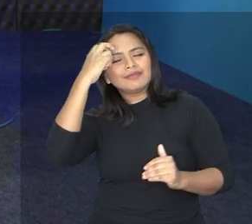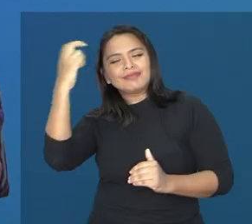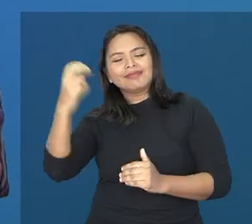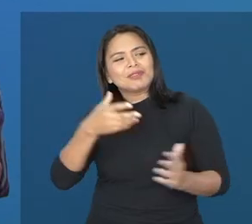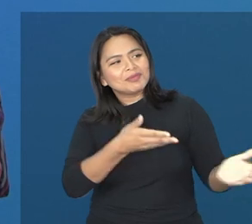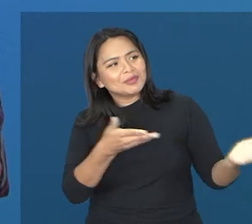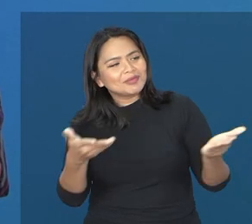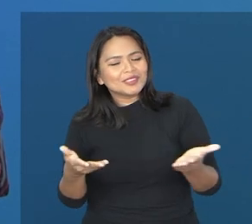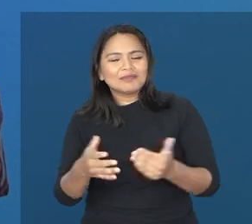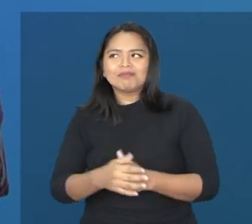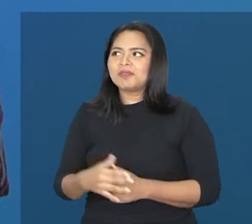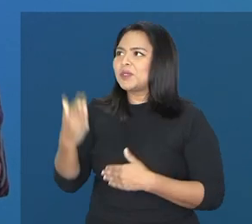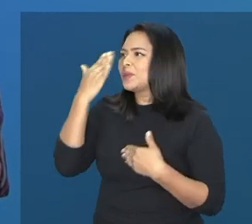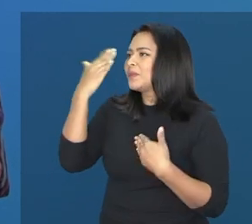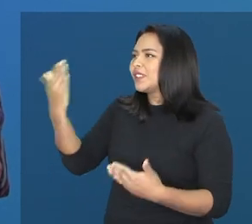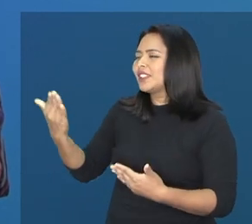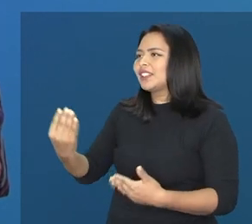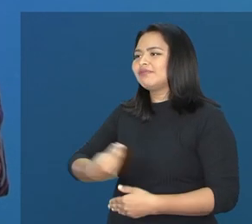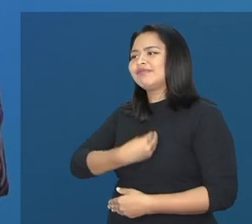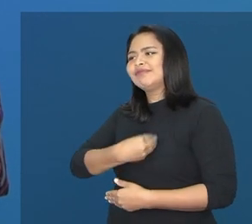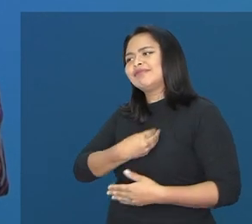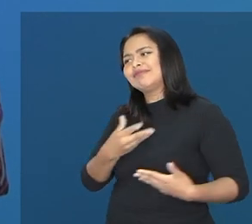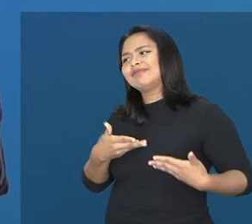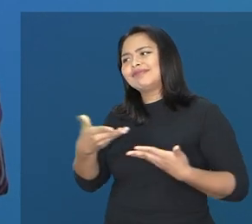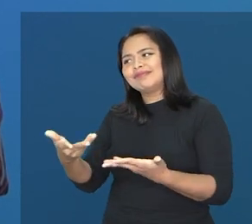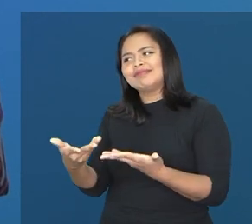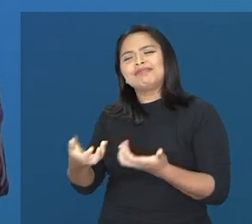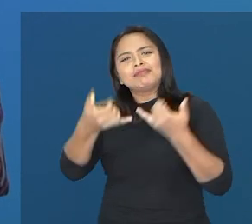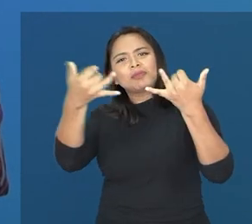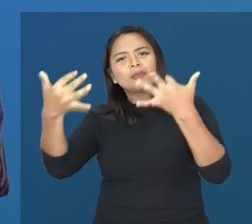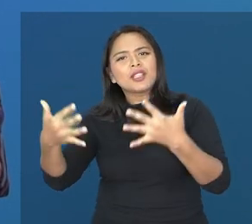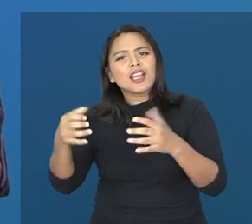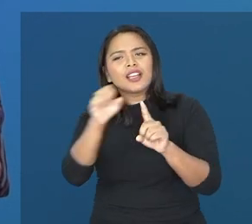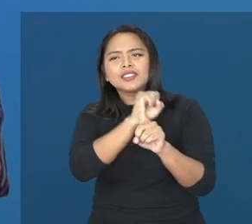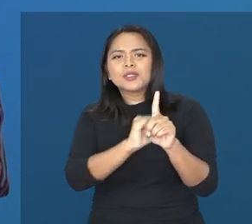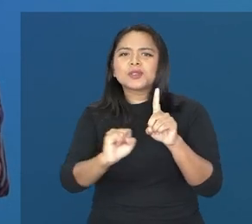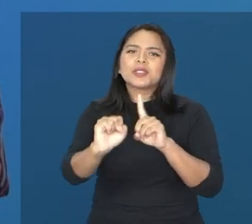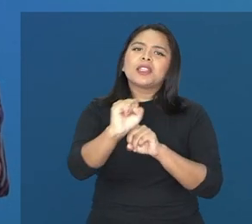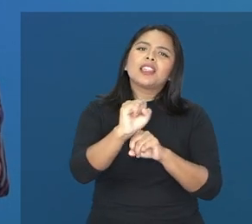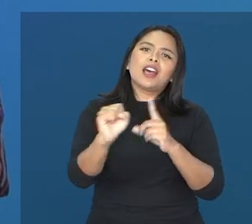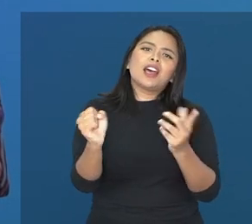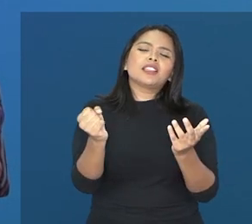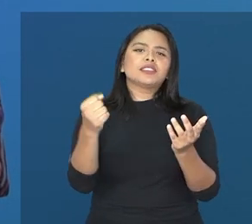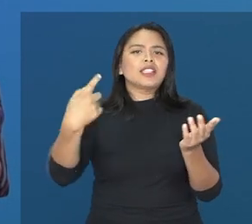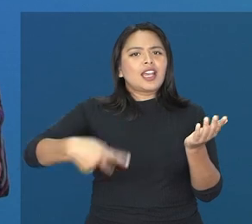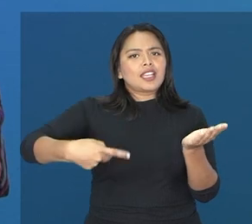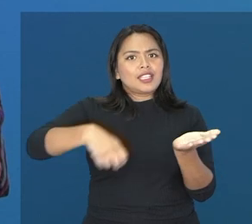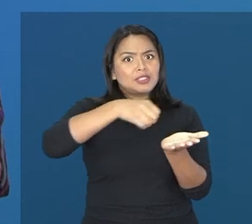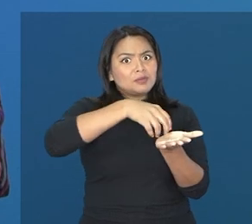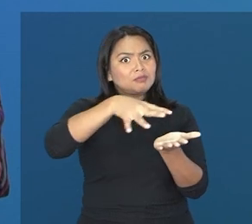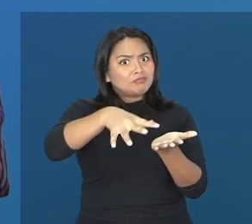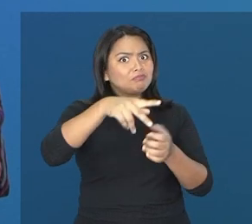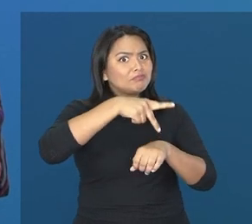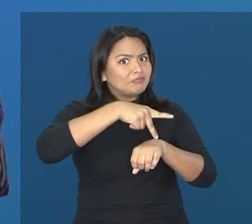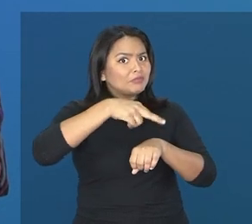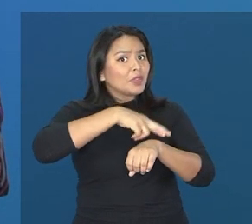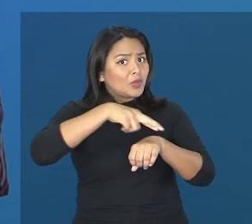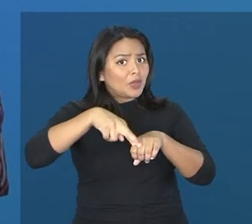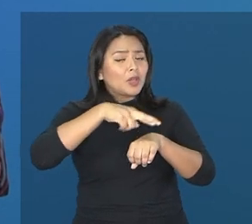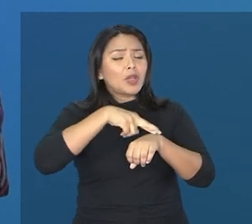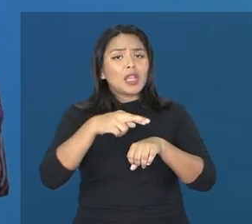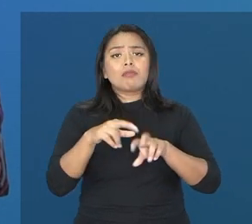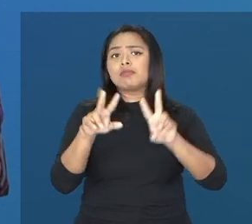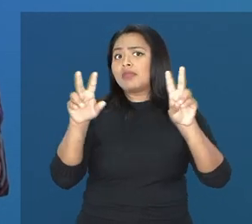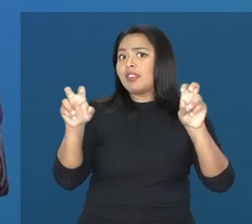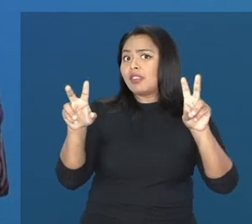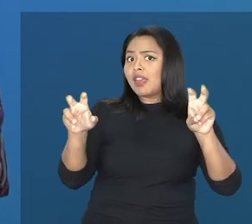muito bem-vindo. Obrigado. Estamos aqui disponível para esclarecer à sociedade boa-vistência e roraimense acerca desse tema